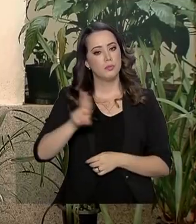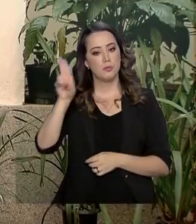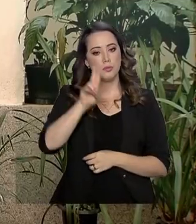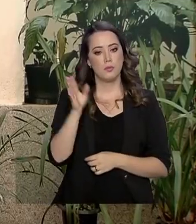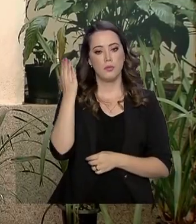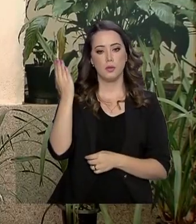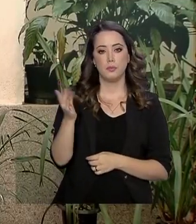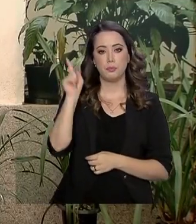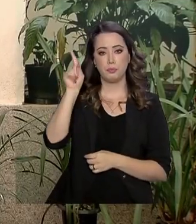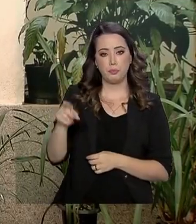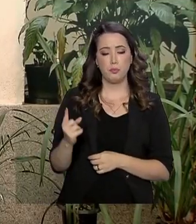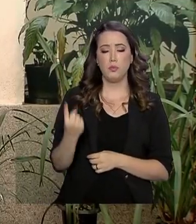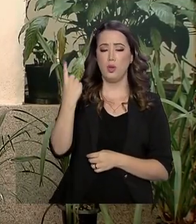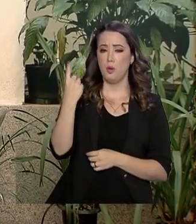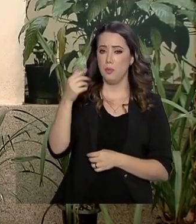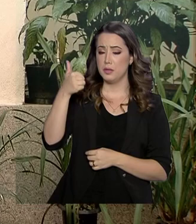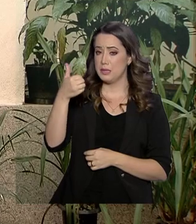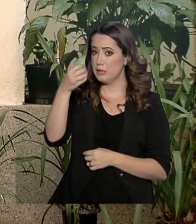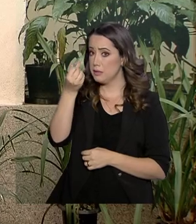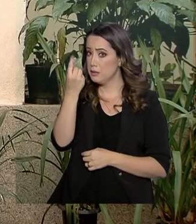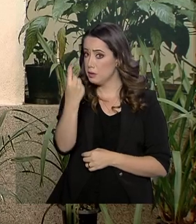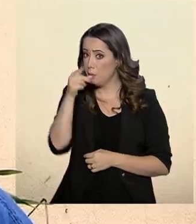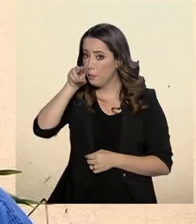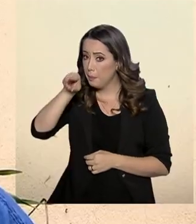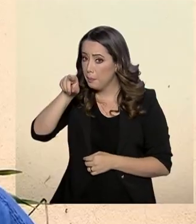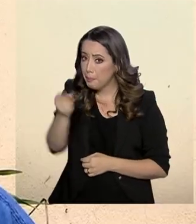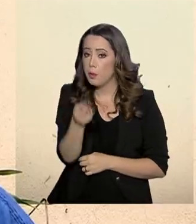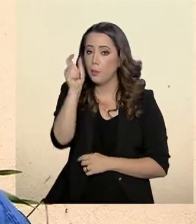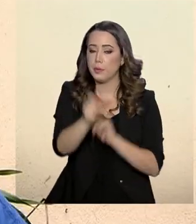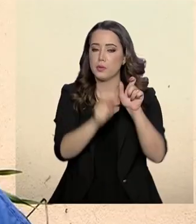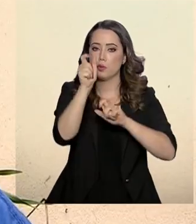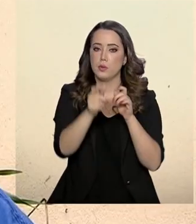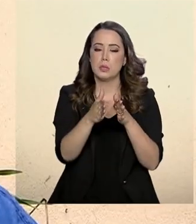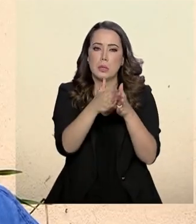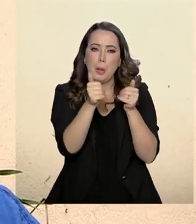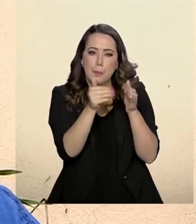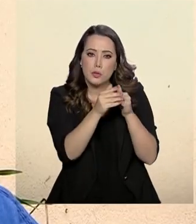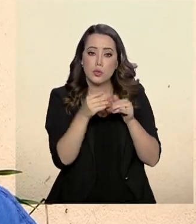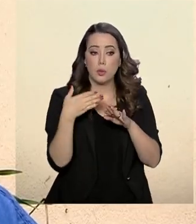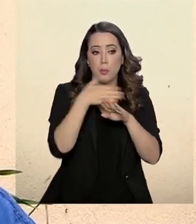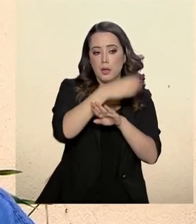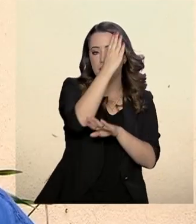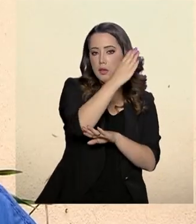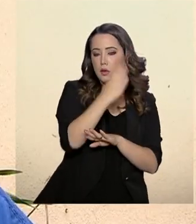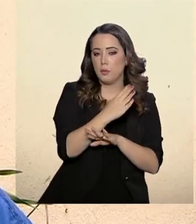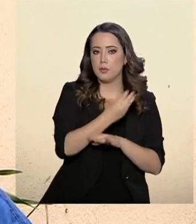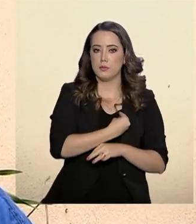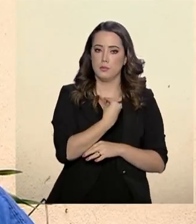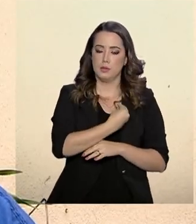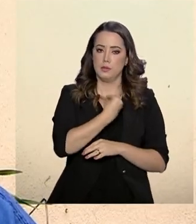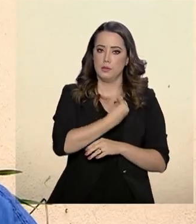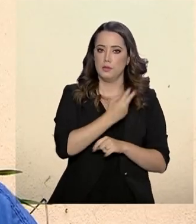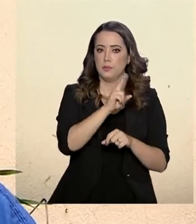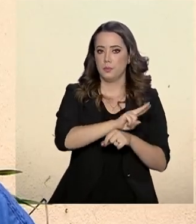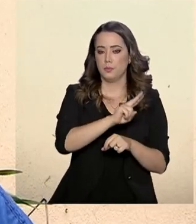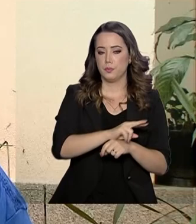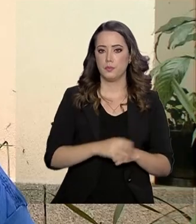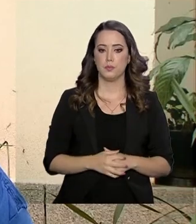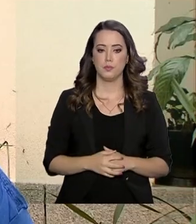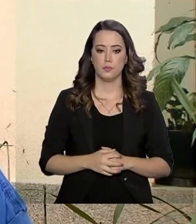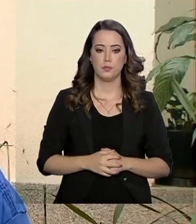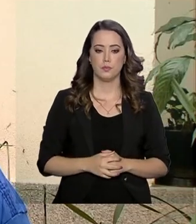Gerson é uma das 161 mil pessoas que solicitaram e aguardam refúgio no país em 2018.